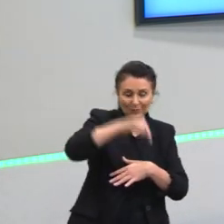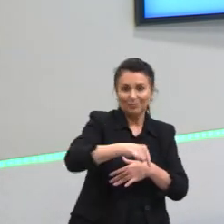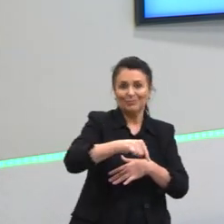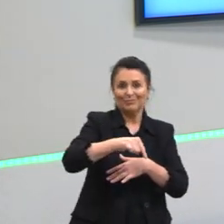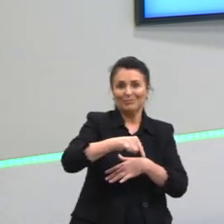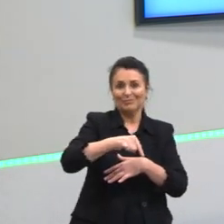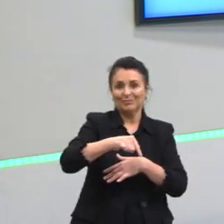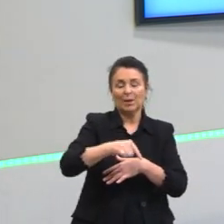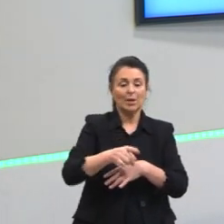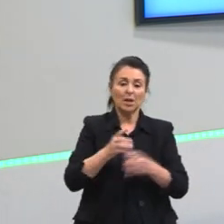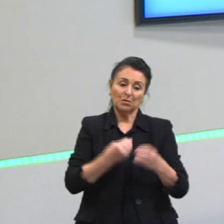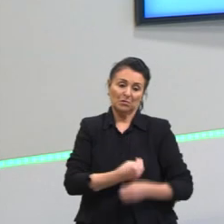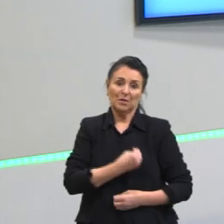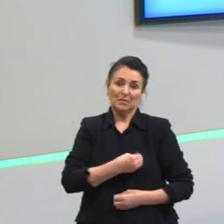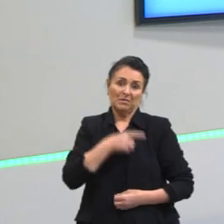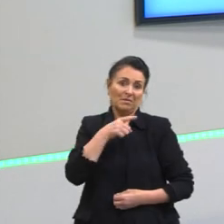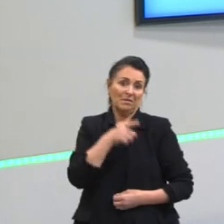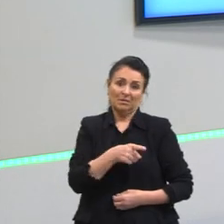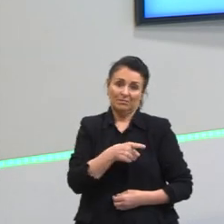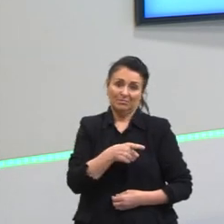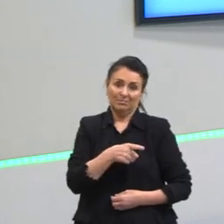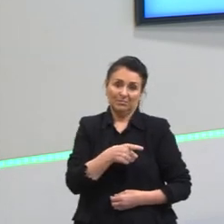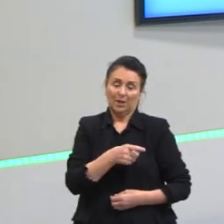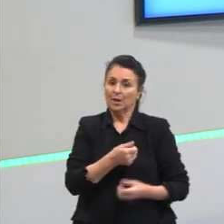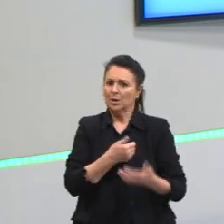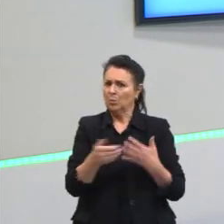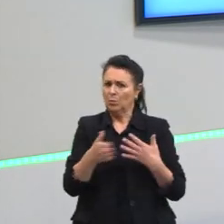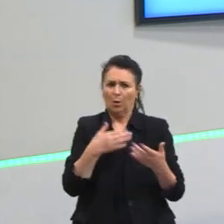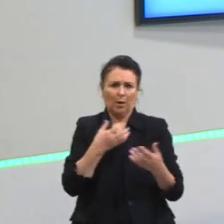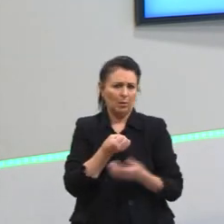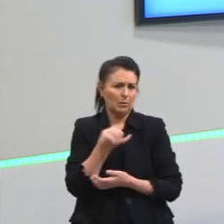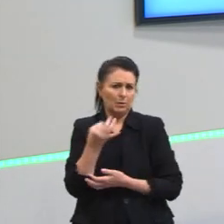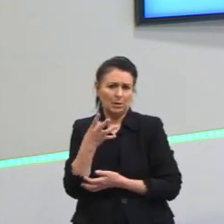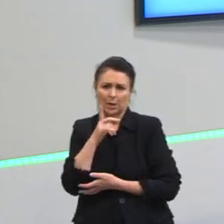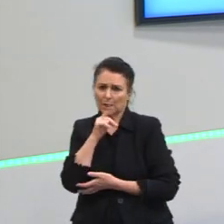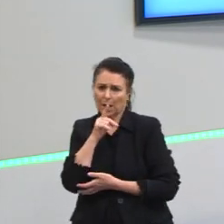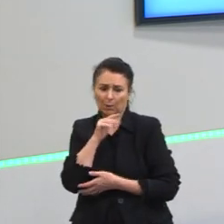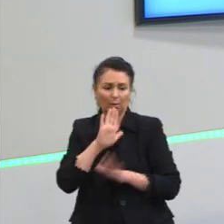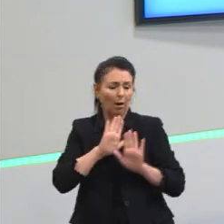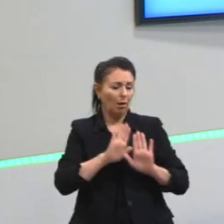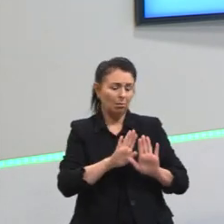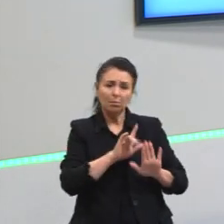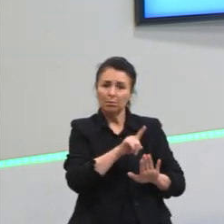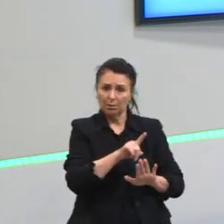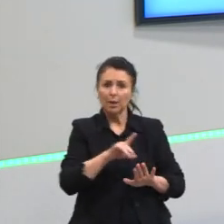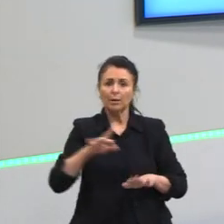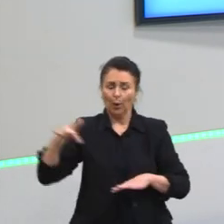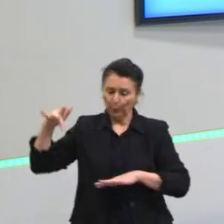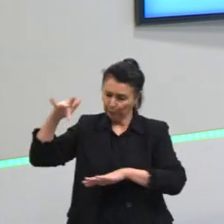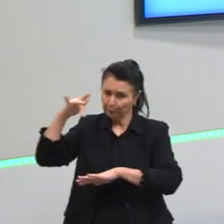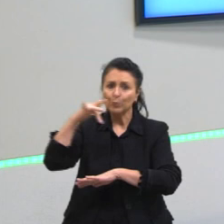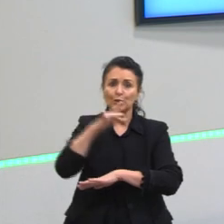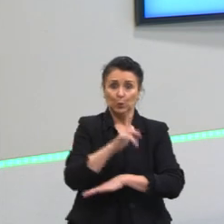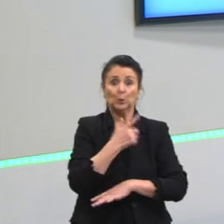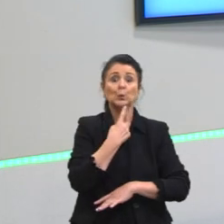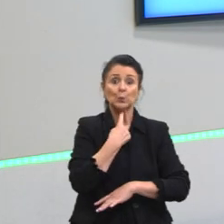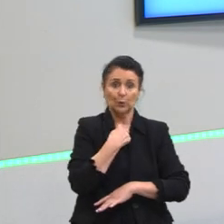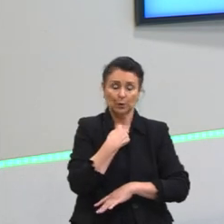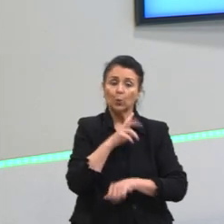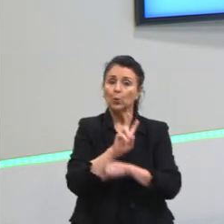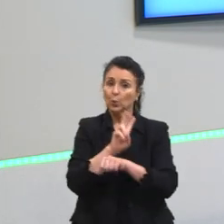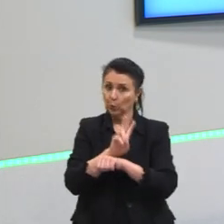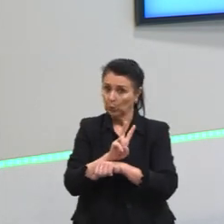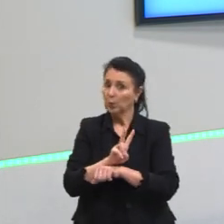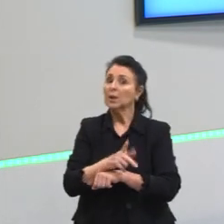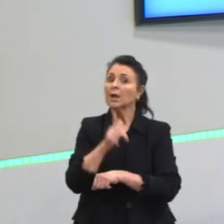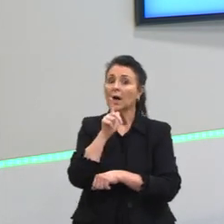qualquer tamanho, a qualquer quantidade de água parada para ele estar ótimo. Então, vamos cuidar a água parada